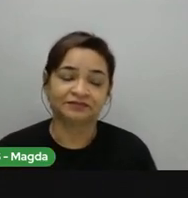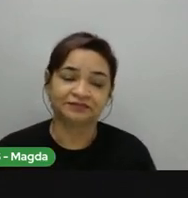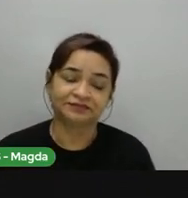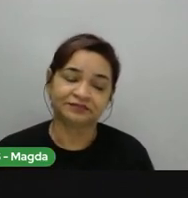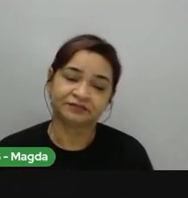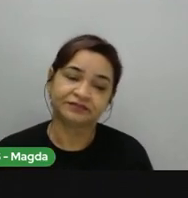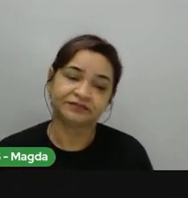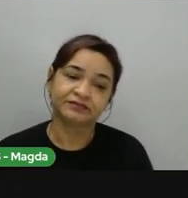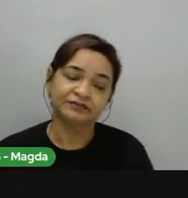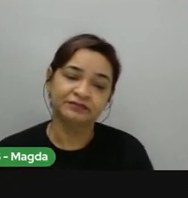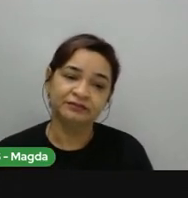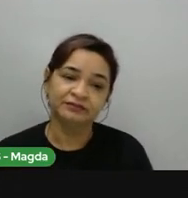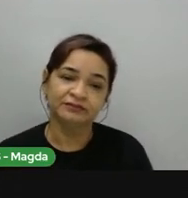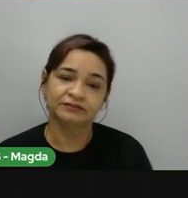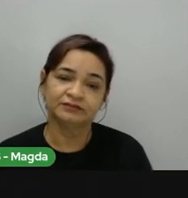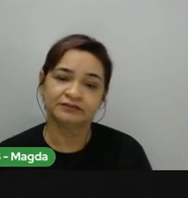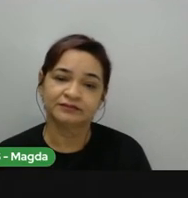verdade.